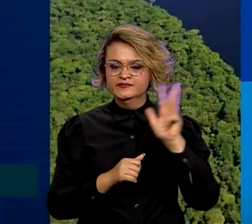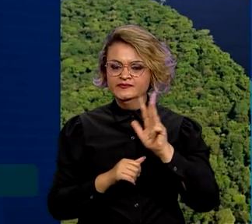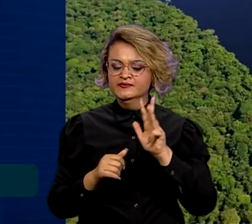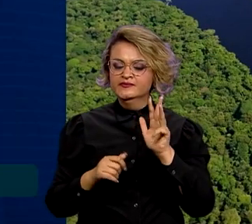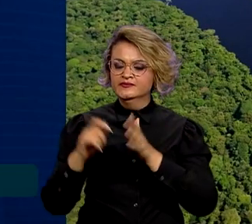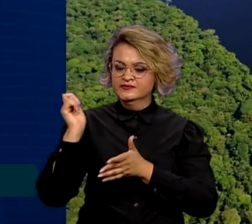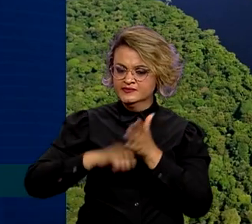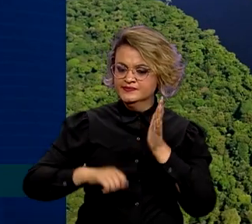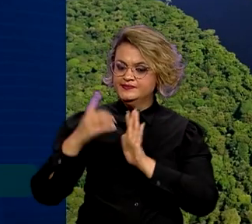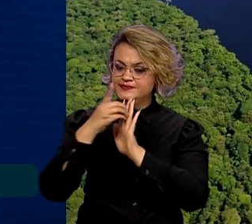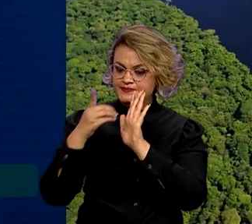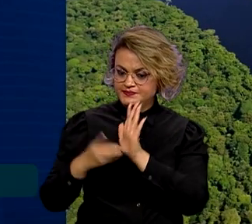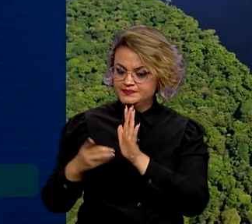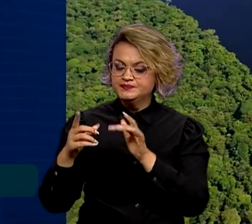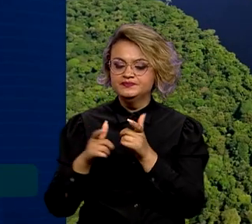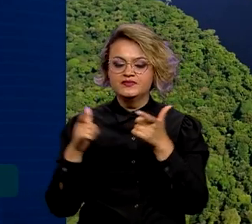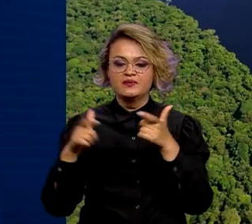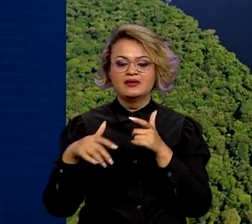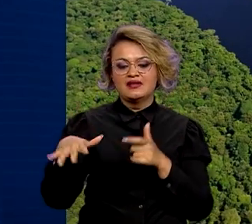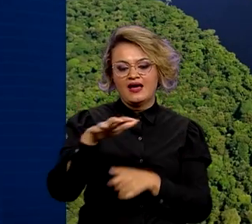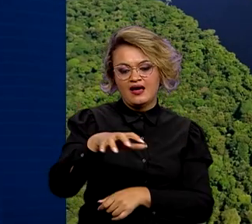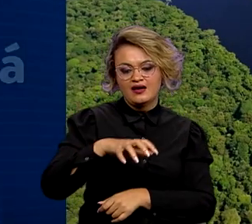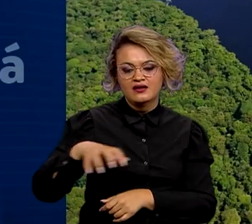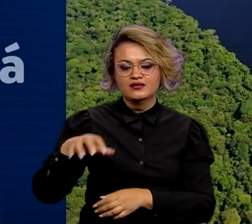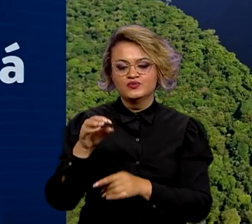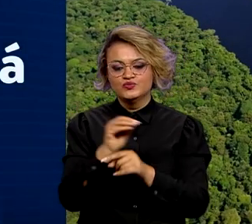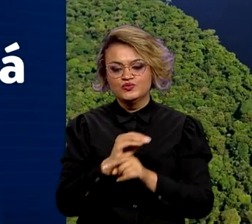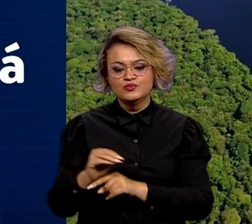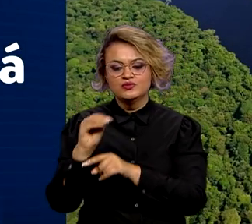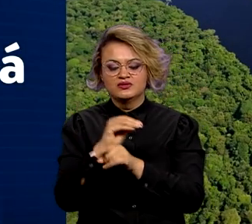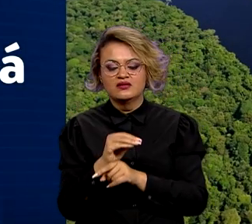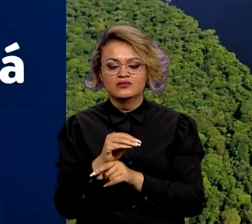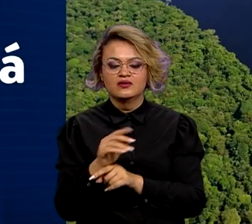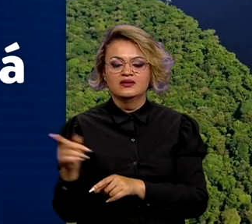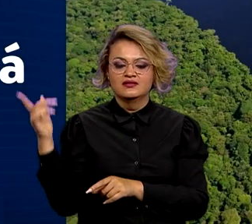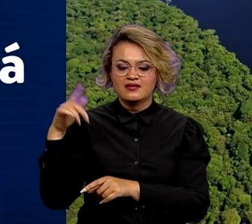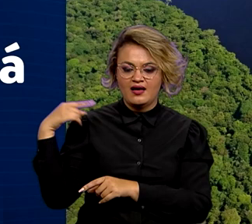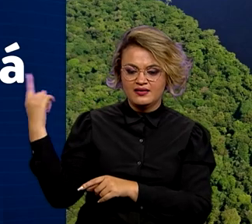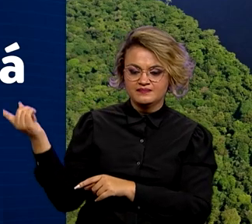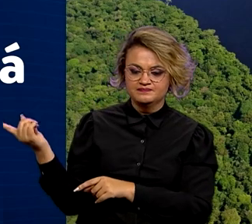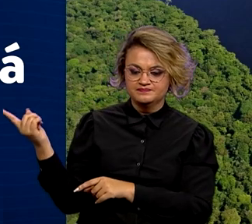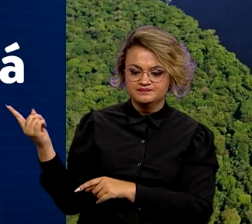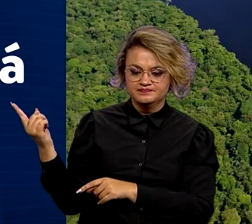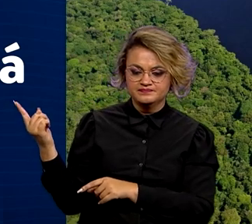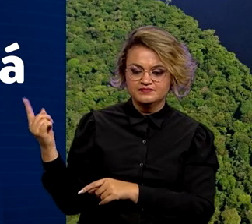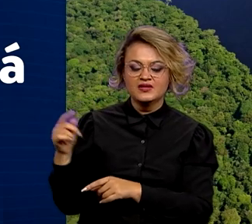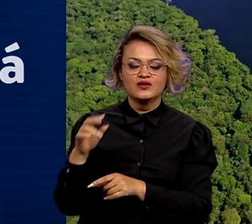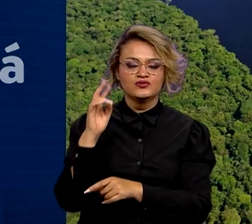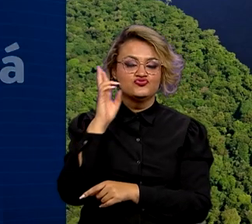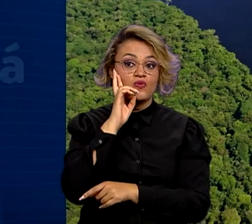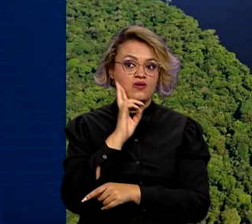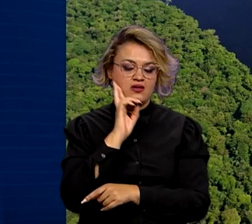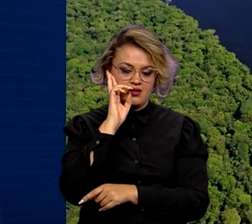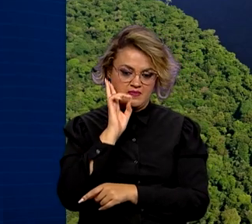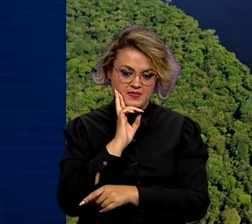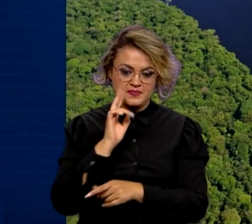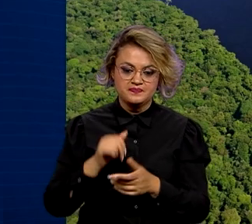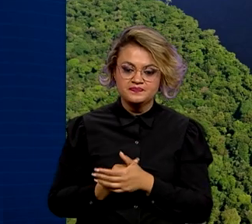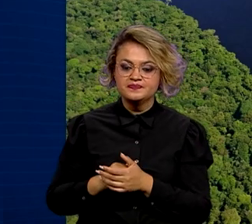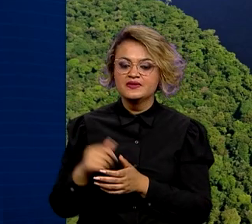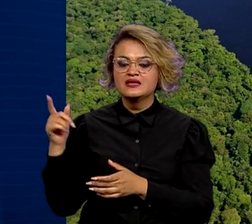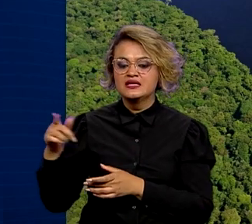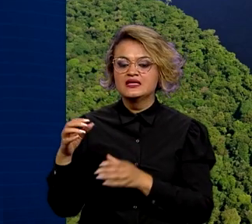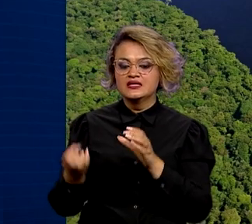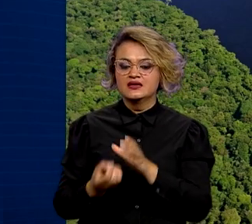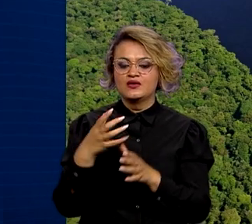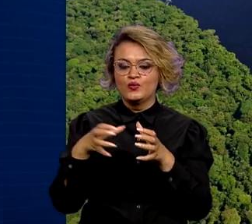também assinou decretos que ampliam as unidades de conservação e da Estação Ecológica de Maracá, em Roraima, que cria a Comissão